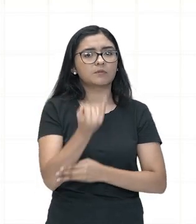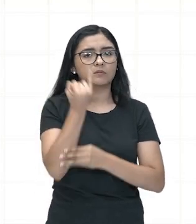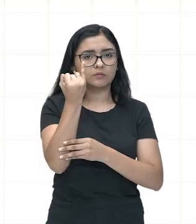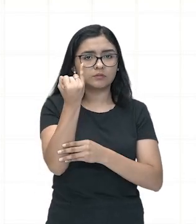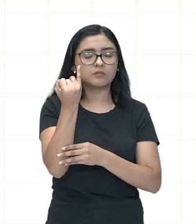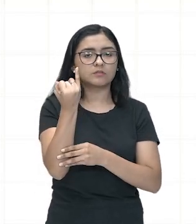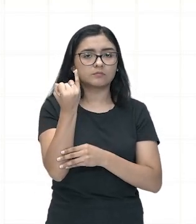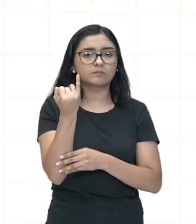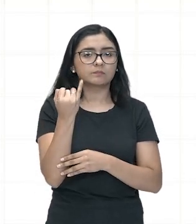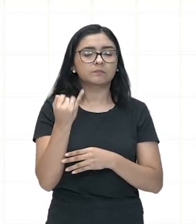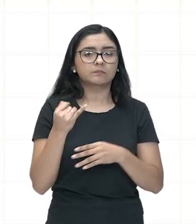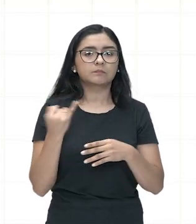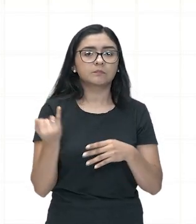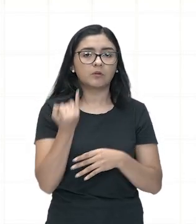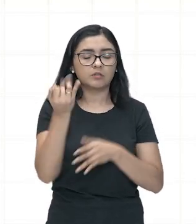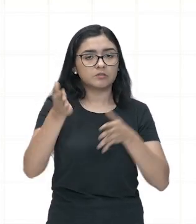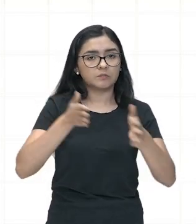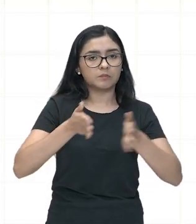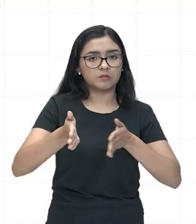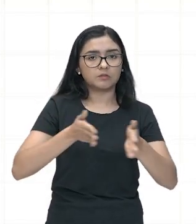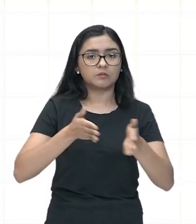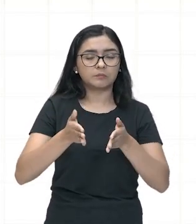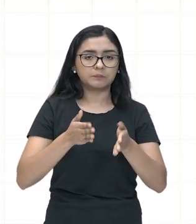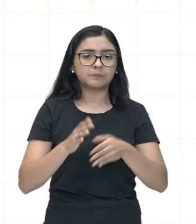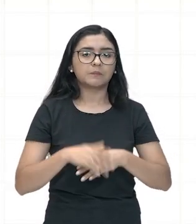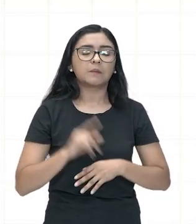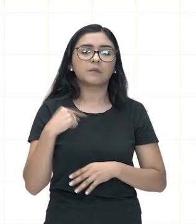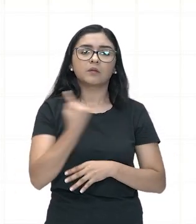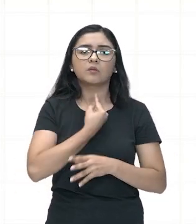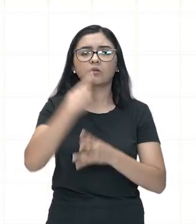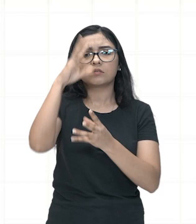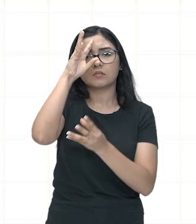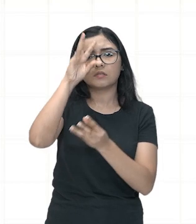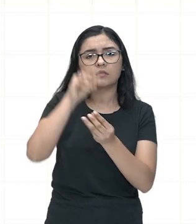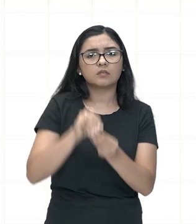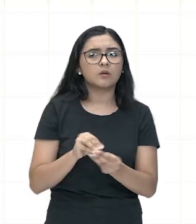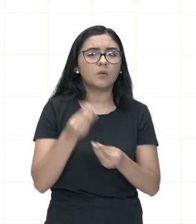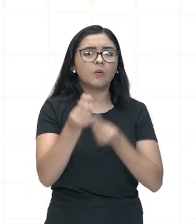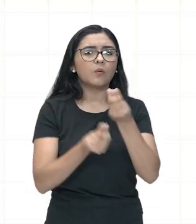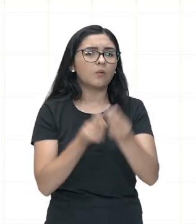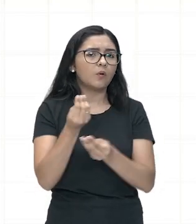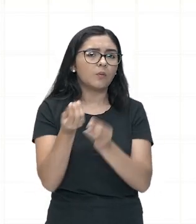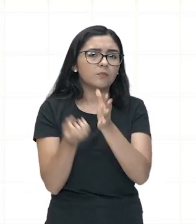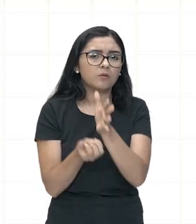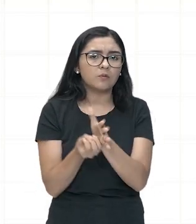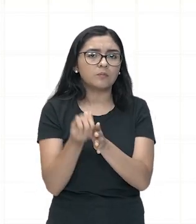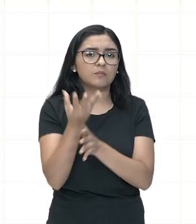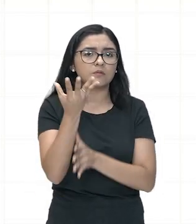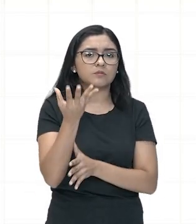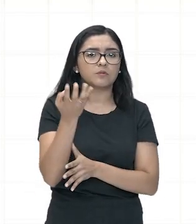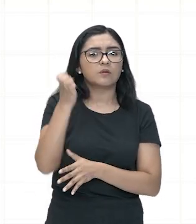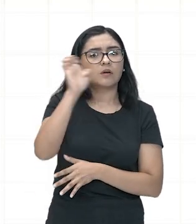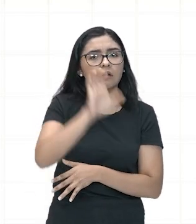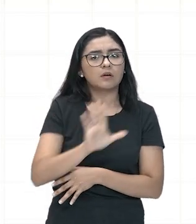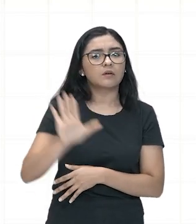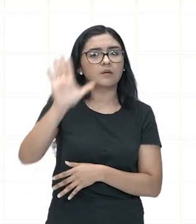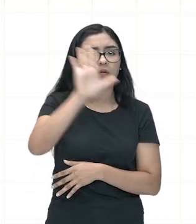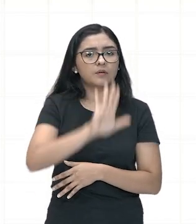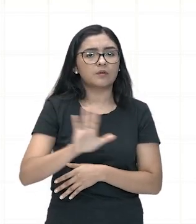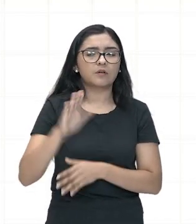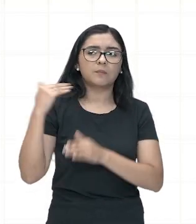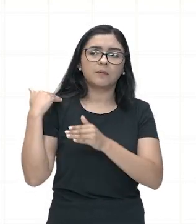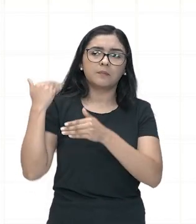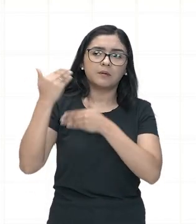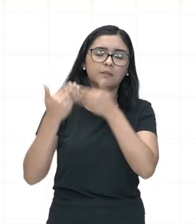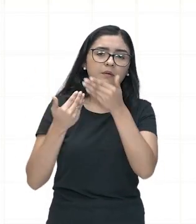extremamente importante para nós entendermos a formação da Europa, toda aquela configuração da